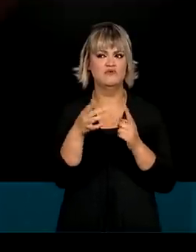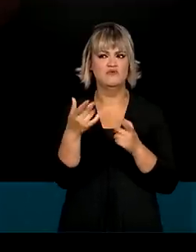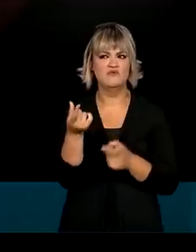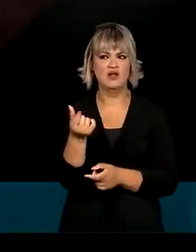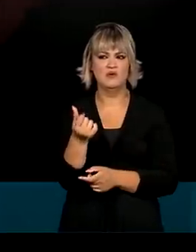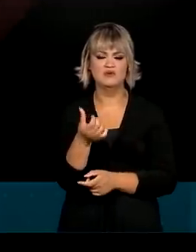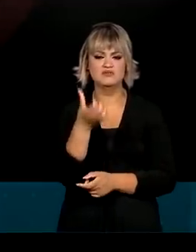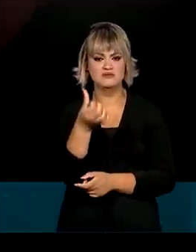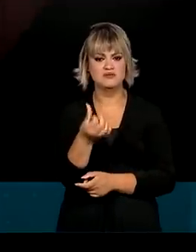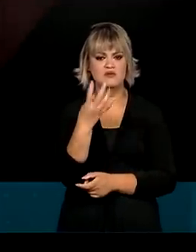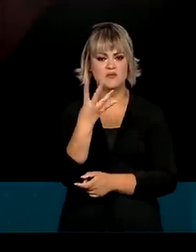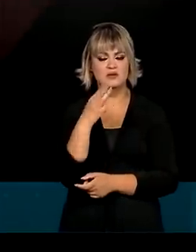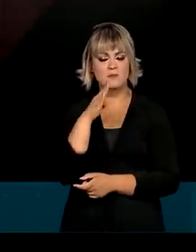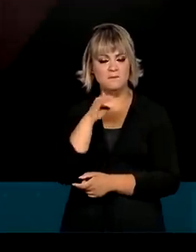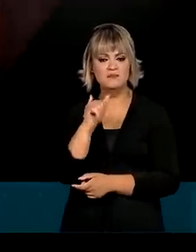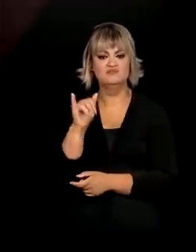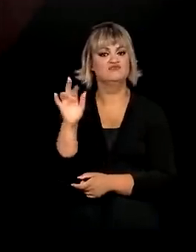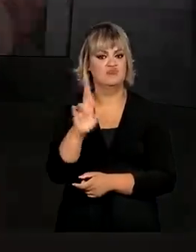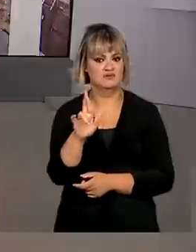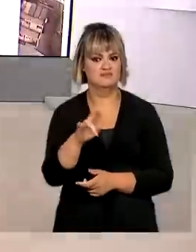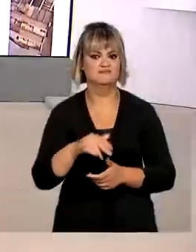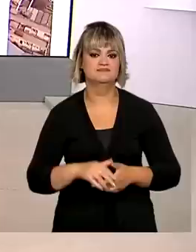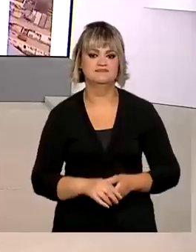64 bilhões e meio de reais.